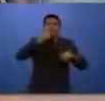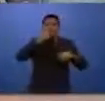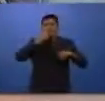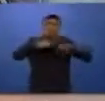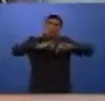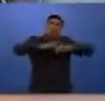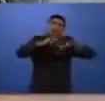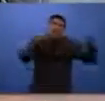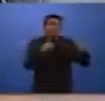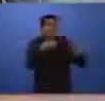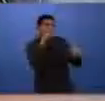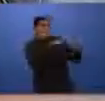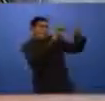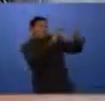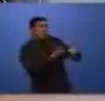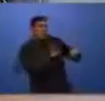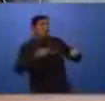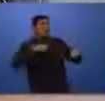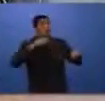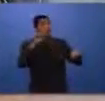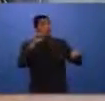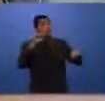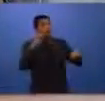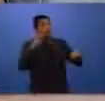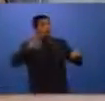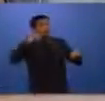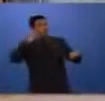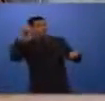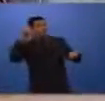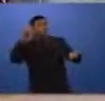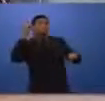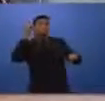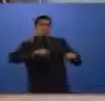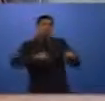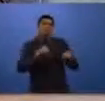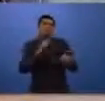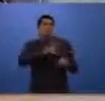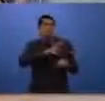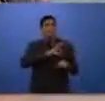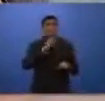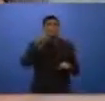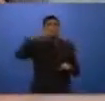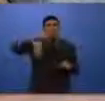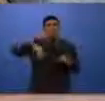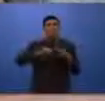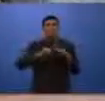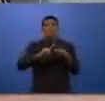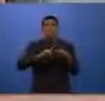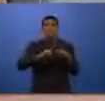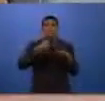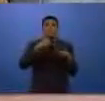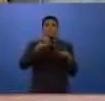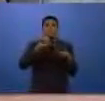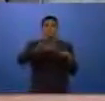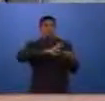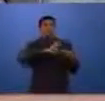todas as denúncias para que aquela informação que o cidadão leva ao 8-1 seja disponibilizada para a Polícia Militar, para a Polícia Civil,